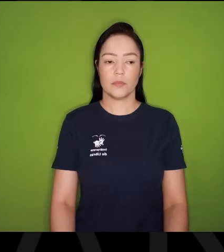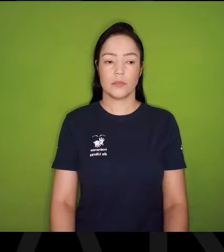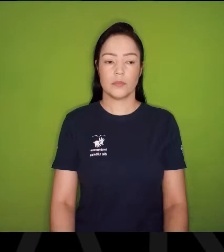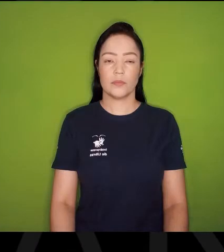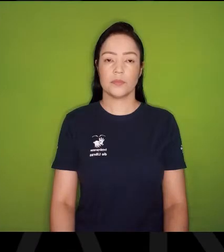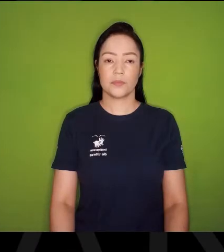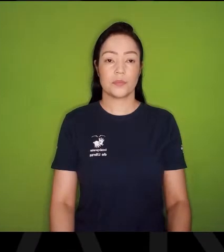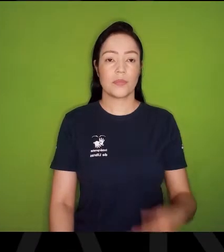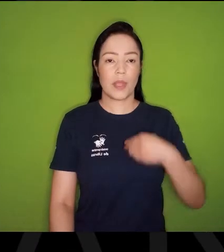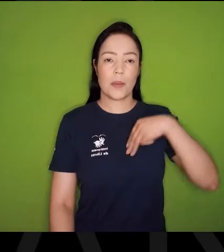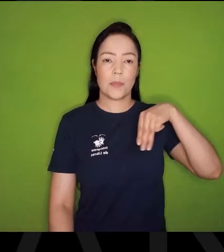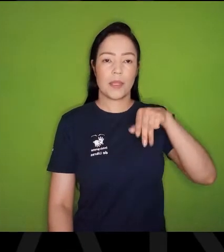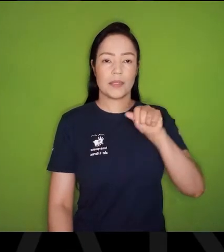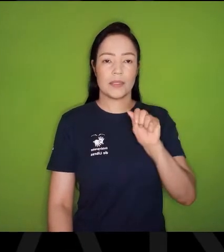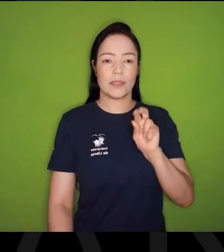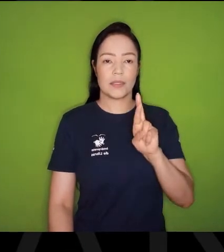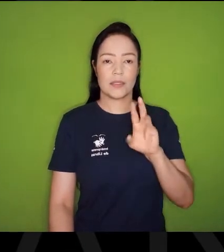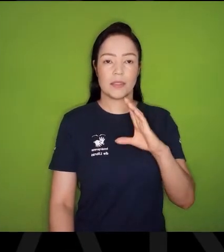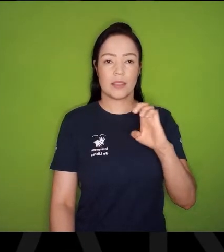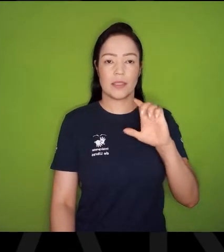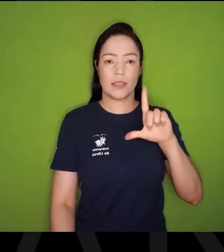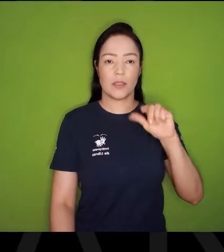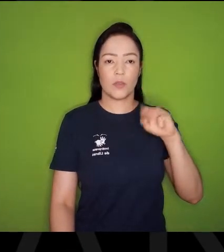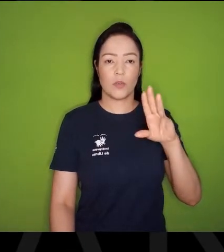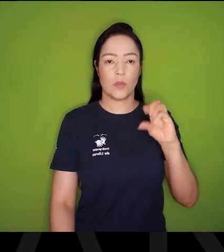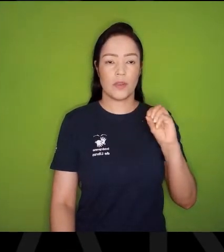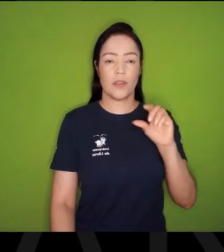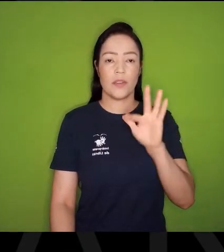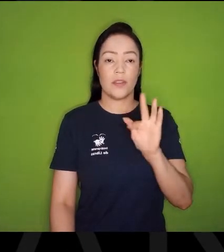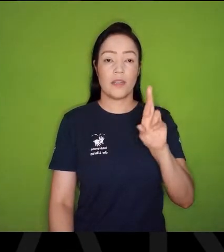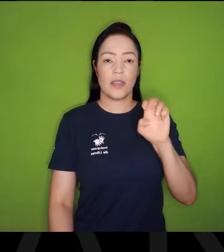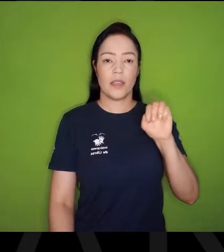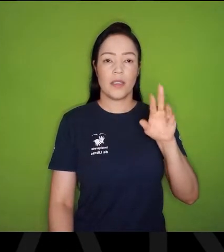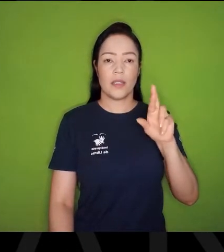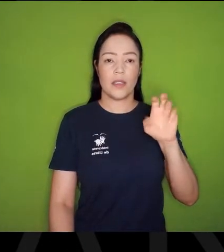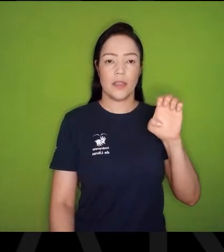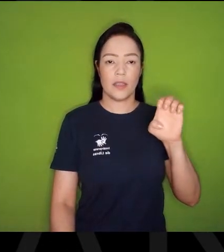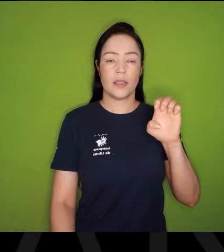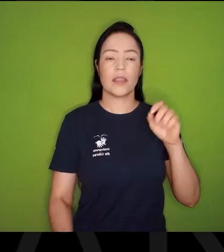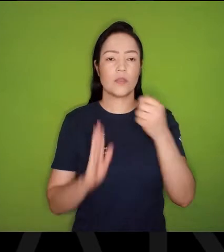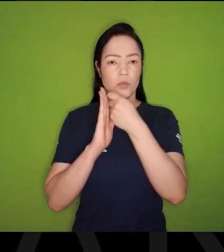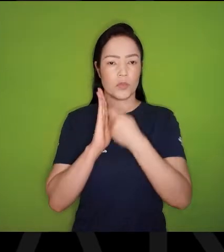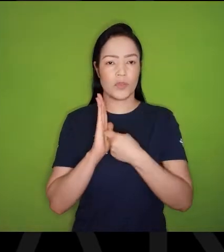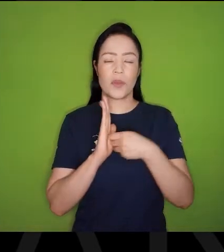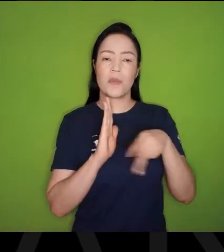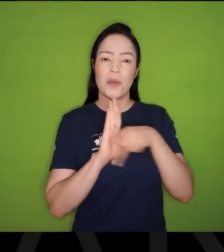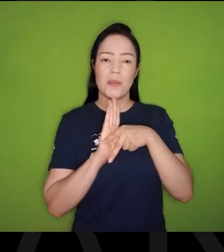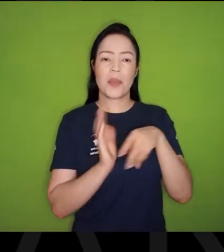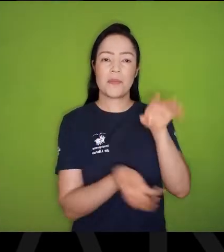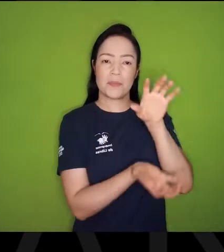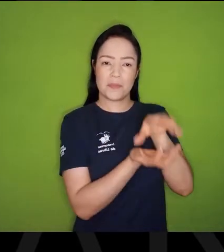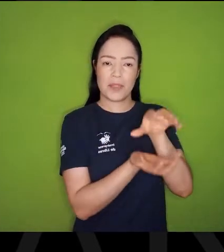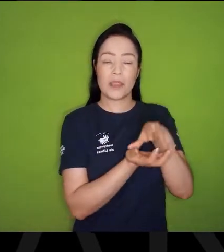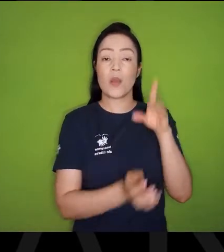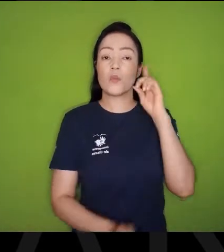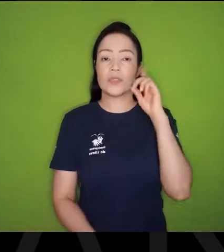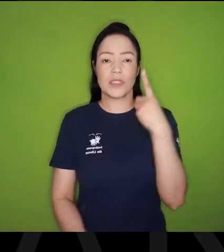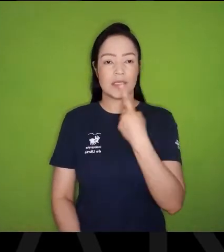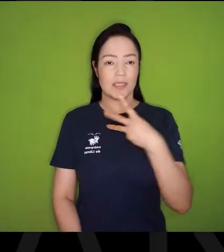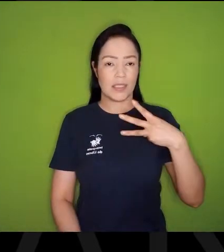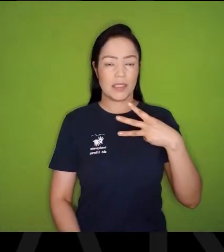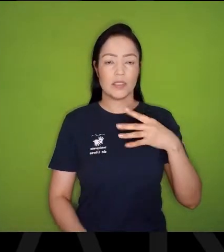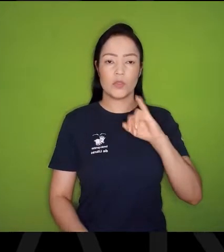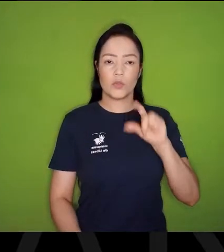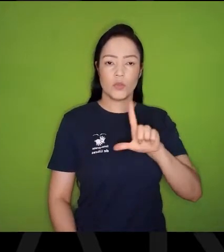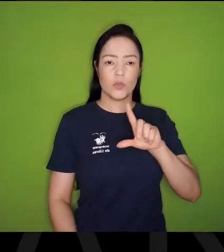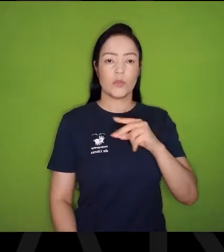Eu sou Marcelino Freire, escritor, escritor pernambucano, agora no dia 13 de julho de